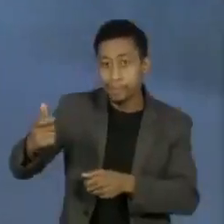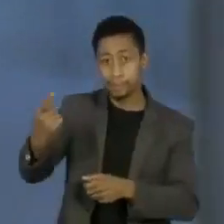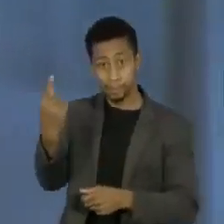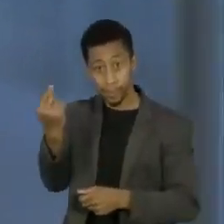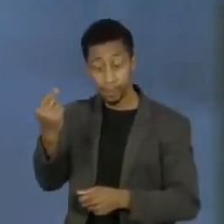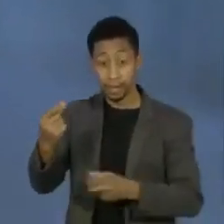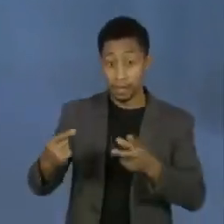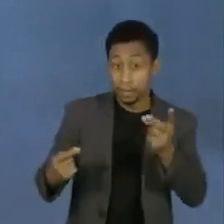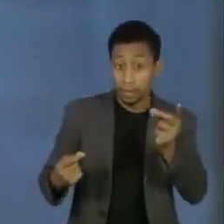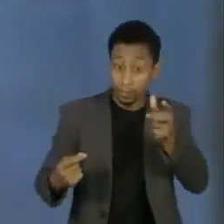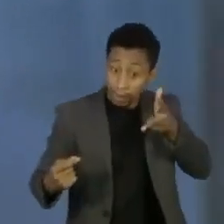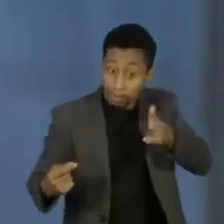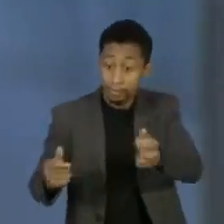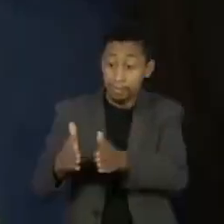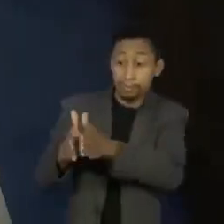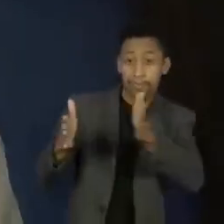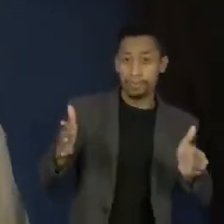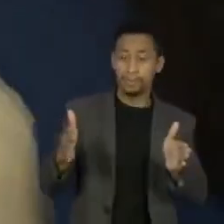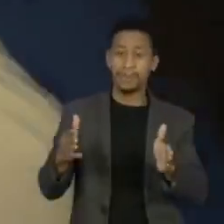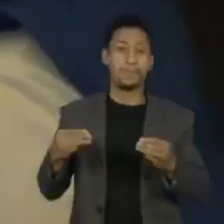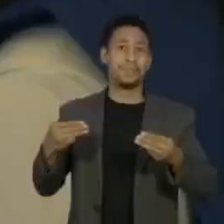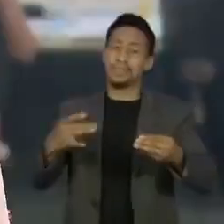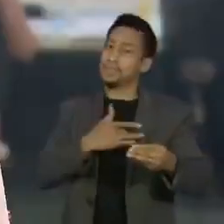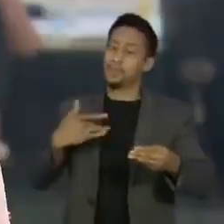não pode abrir mão dessa quantidade de doses nesse momento.